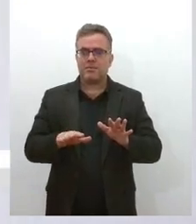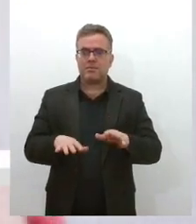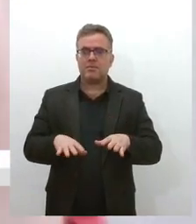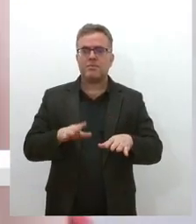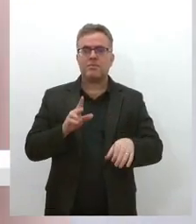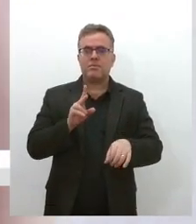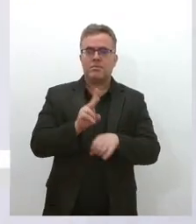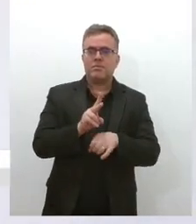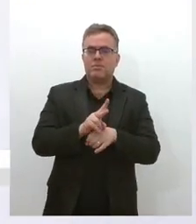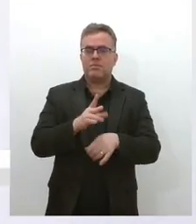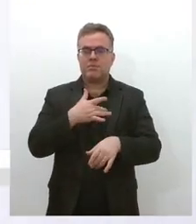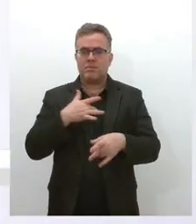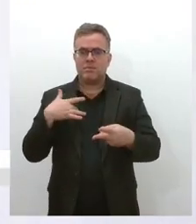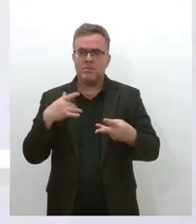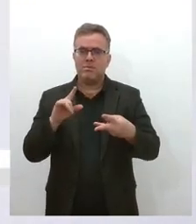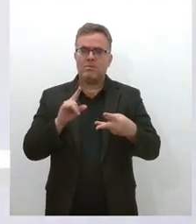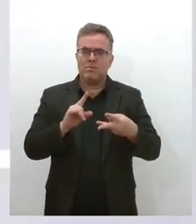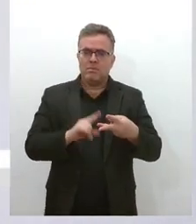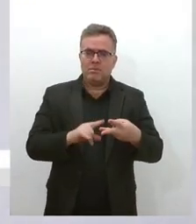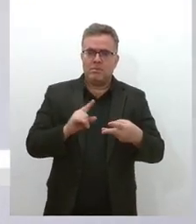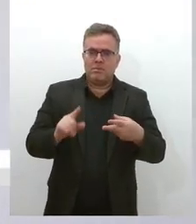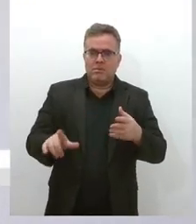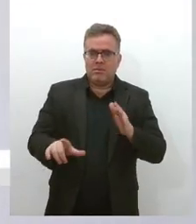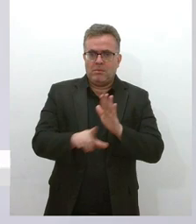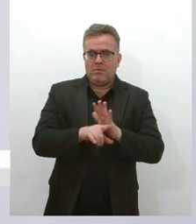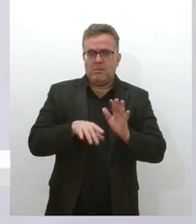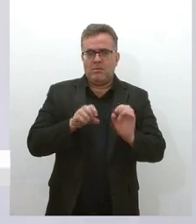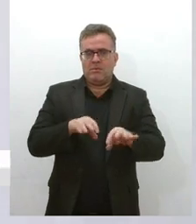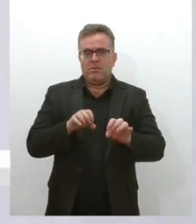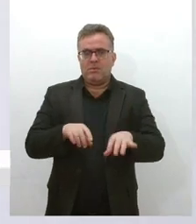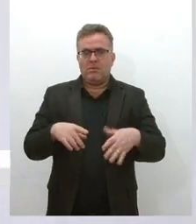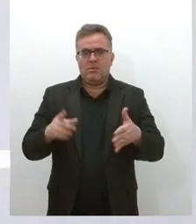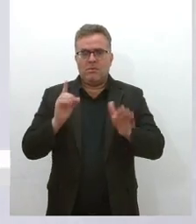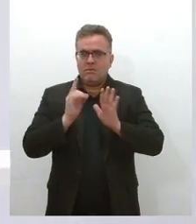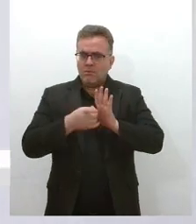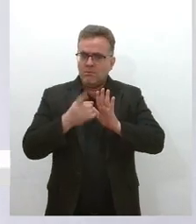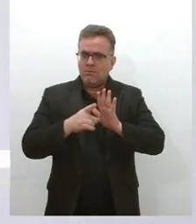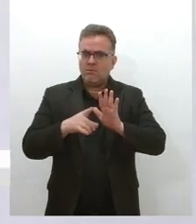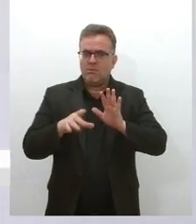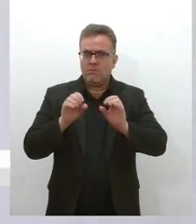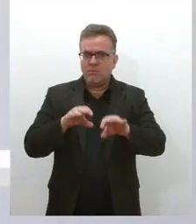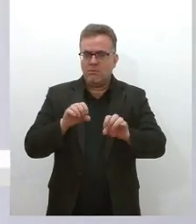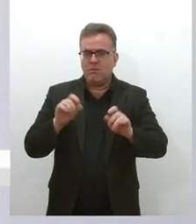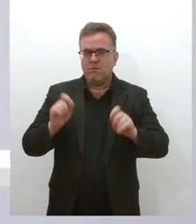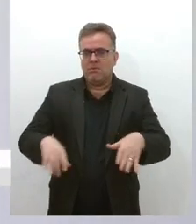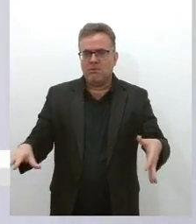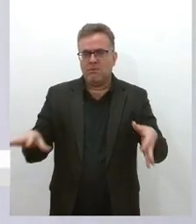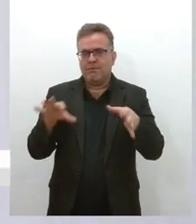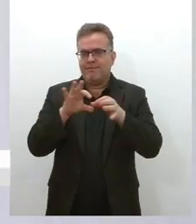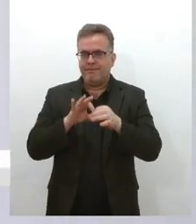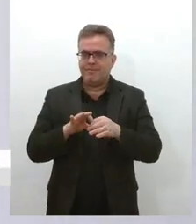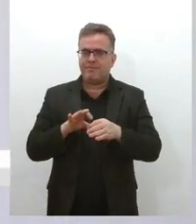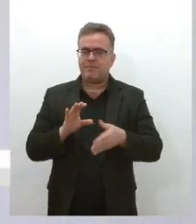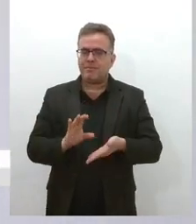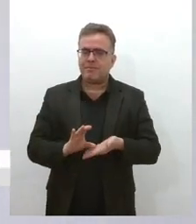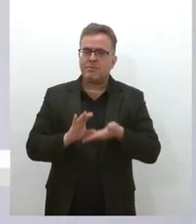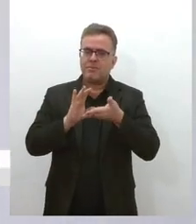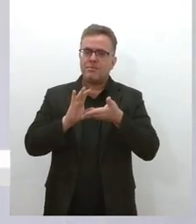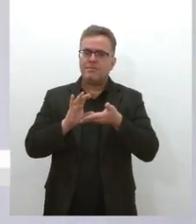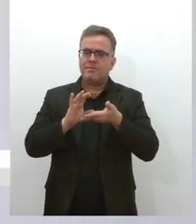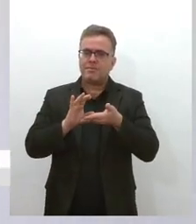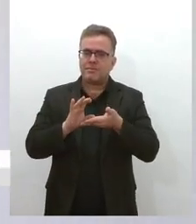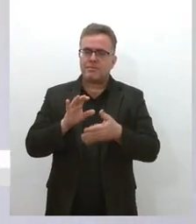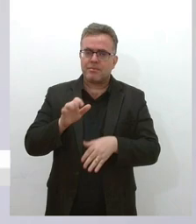na saúde, hoje temos a lei da educação, também estamos junto com o Conselho Regional de Serviço Social para que seja implantado,